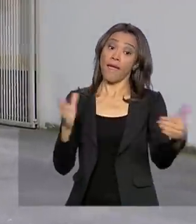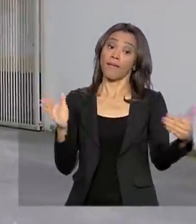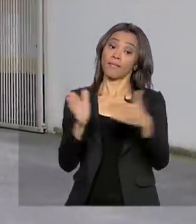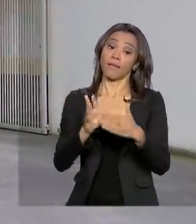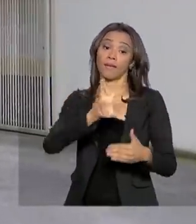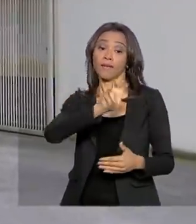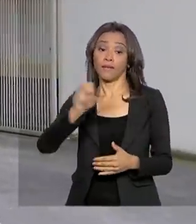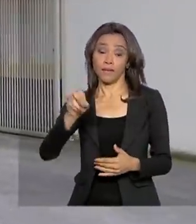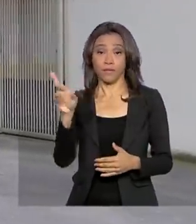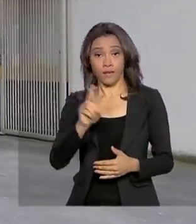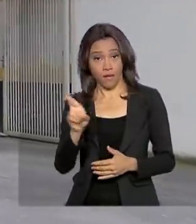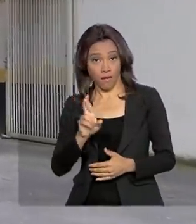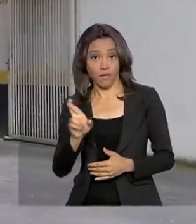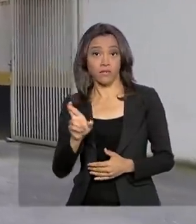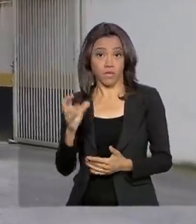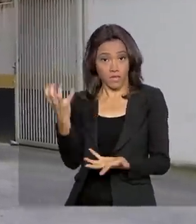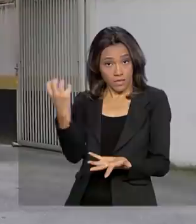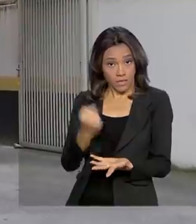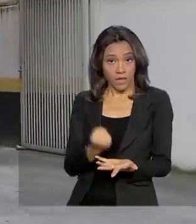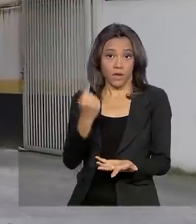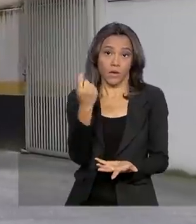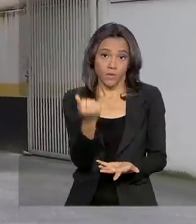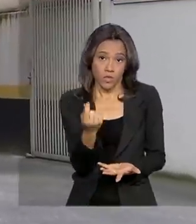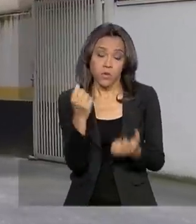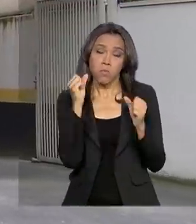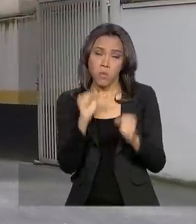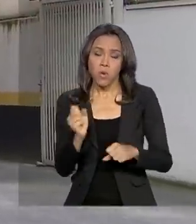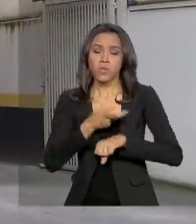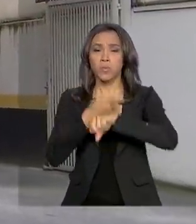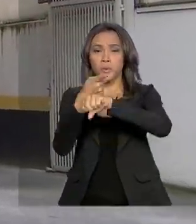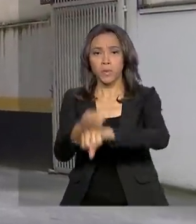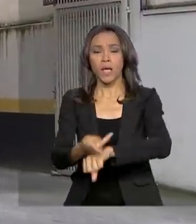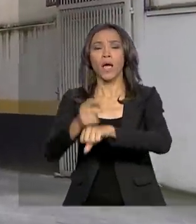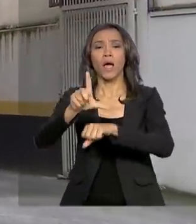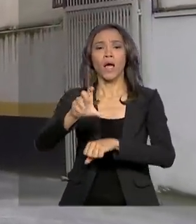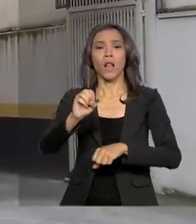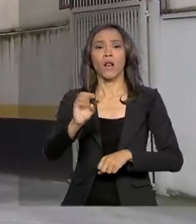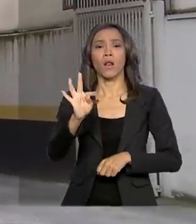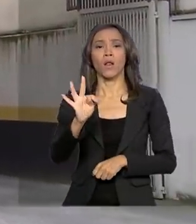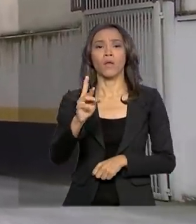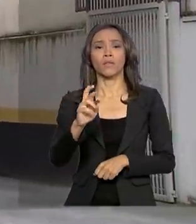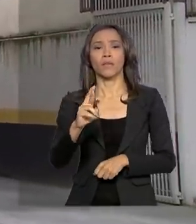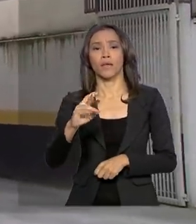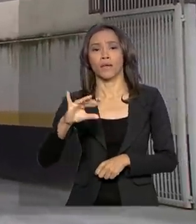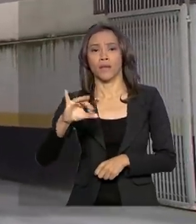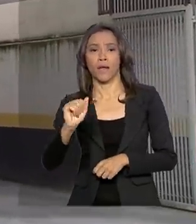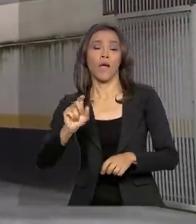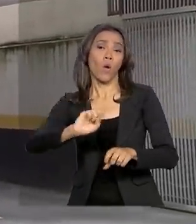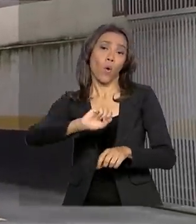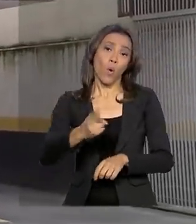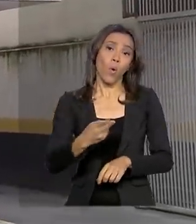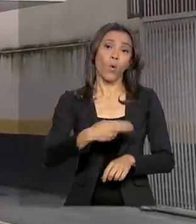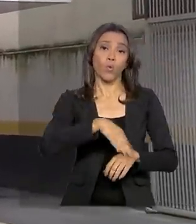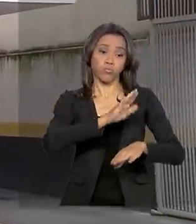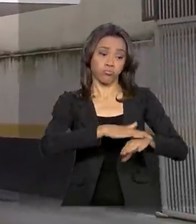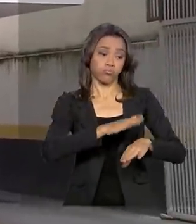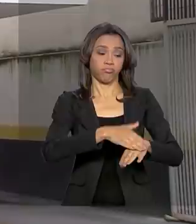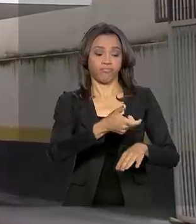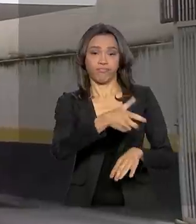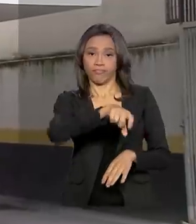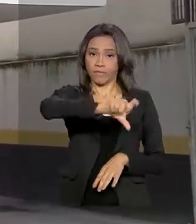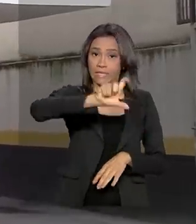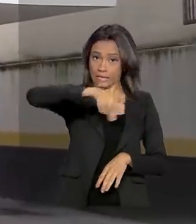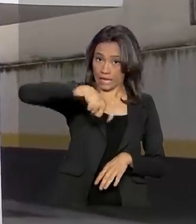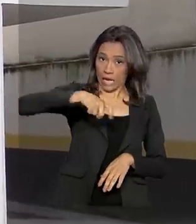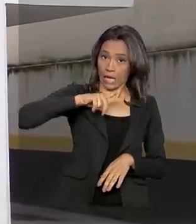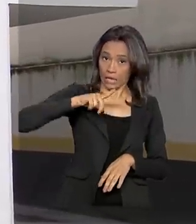ou inativa. Os saques podem ser feitos nas casas lotéricas ou em terminais de autoatendimento, pra quem tem senha do cartão